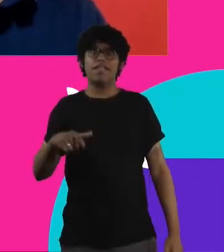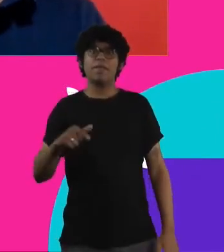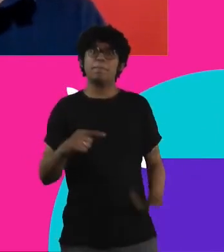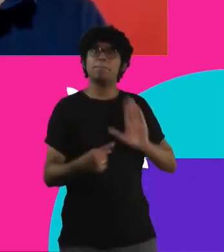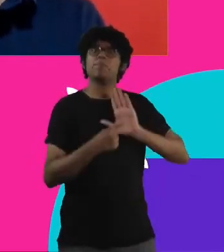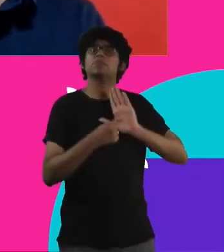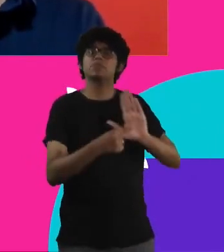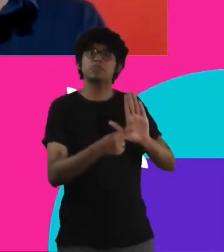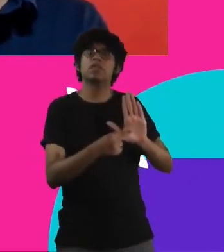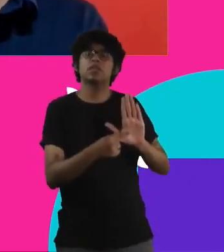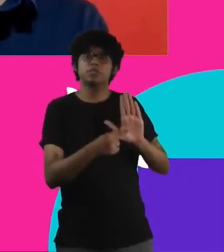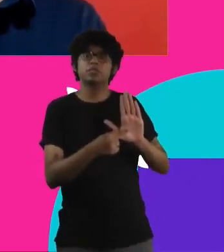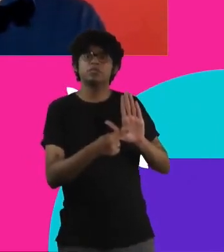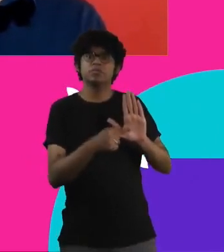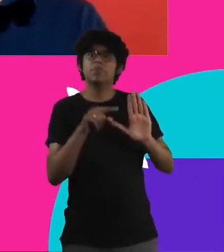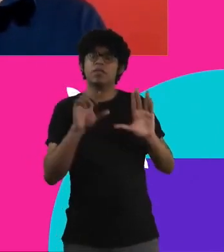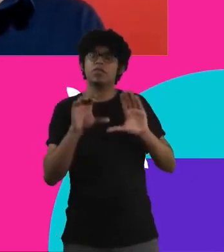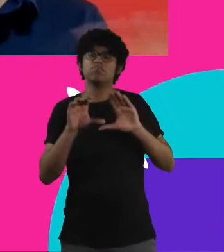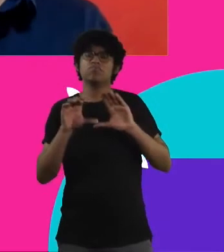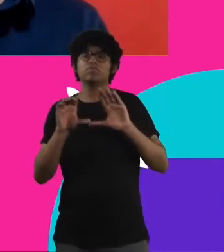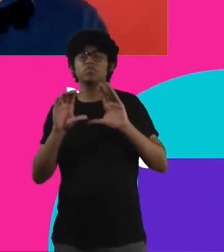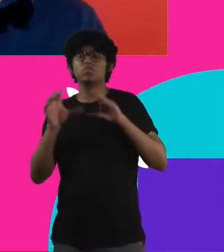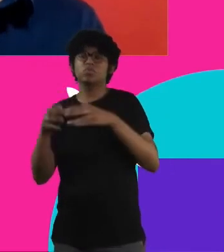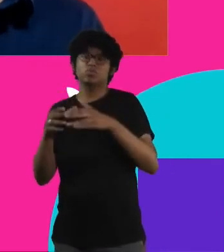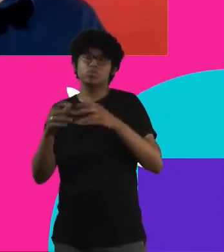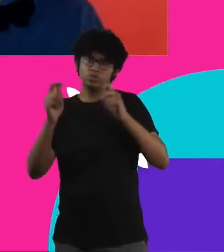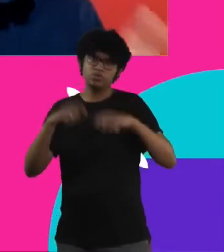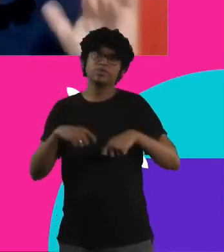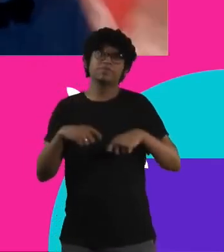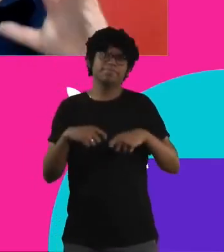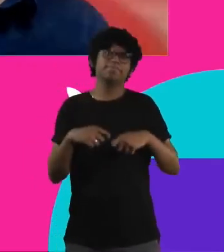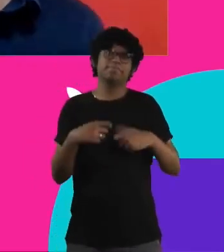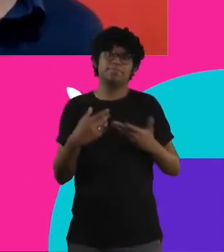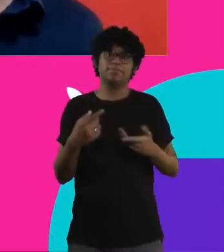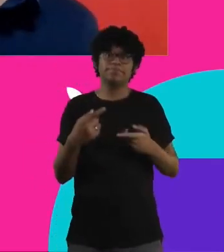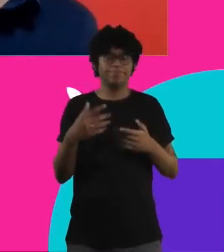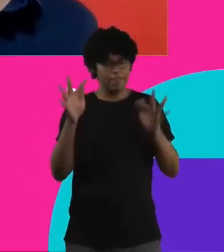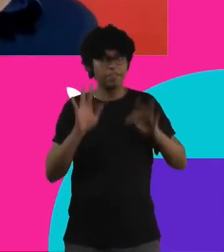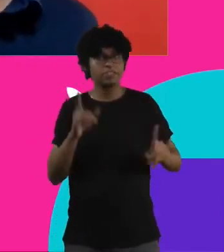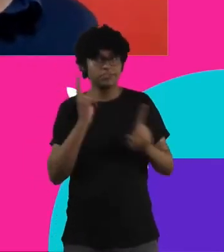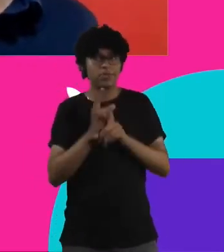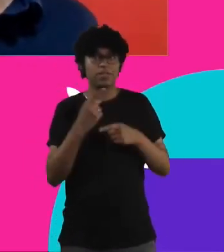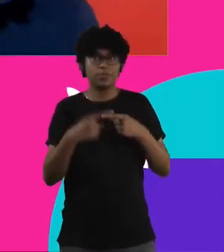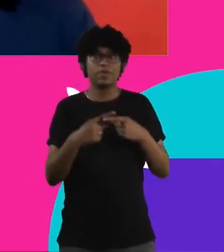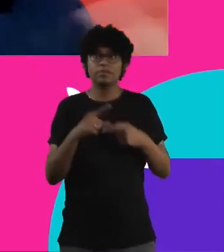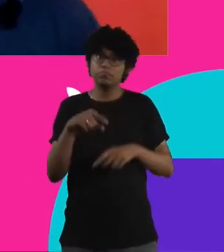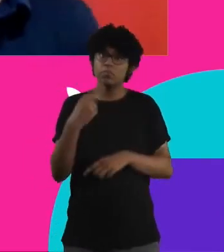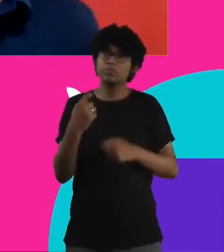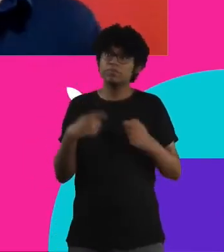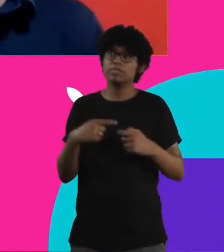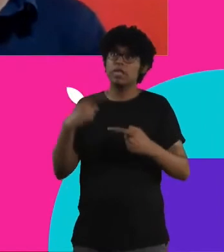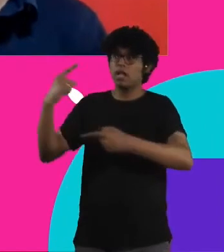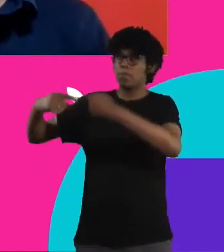fazer uma grande advocacy em conjunto fico feliz da gente se reencontrar aqui porque depois a gente tem que ter muitas conversas paralelas e todo mundo